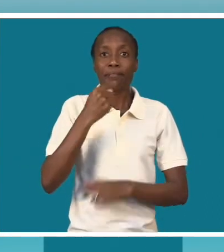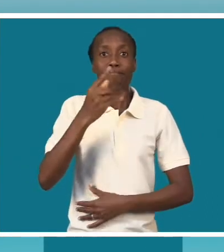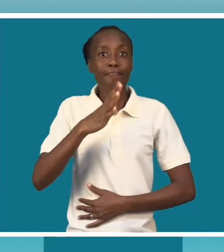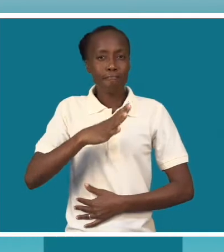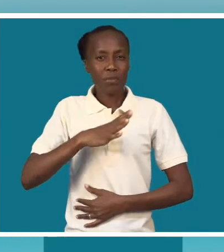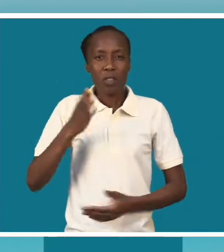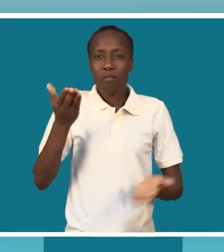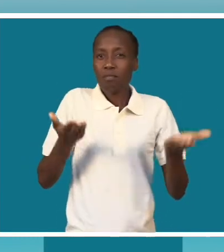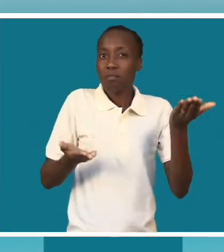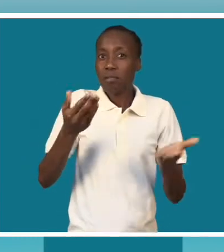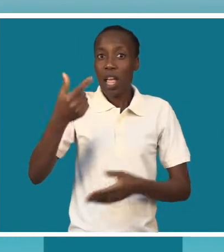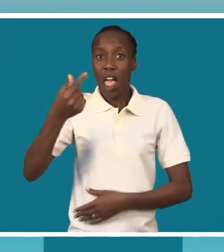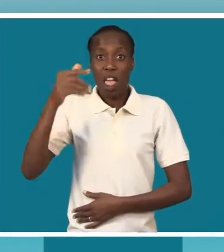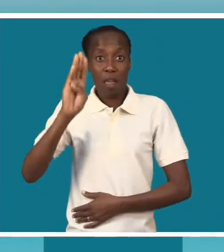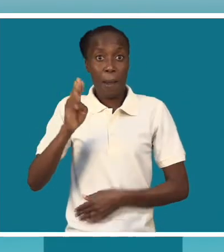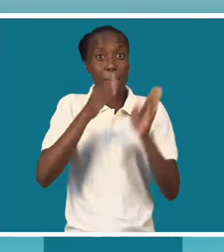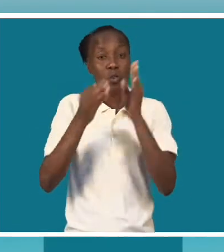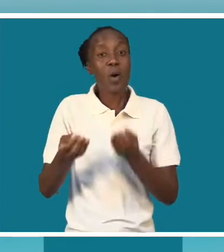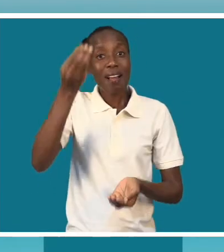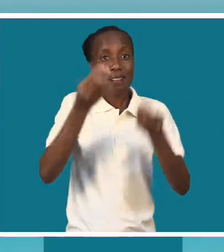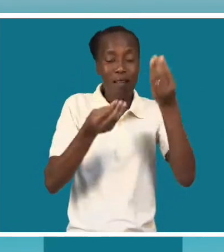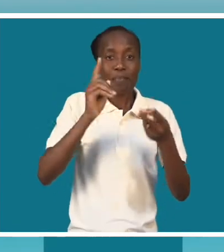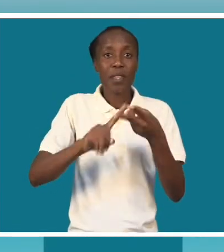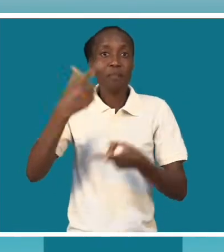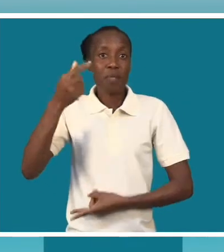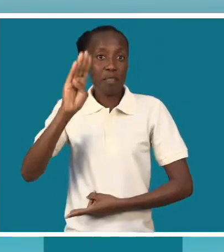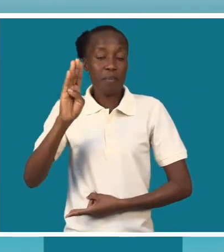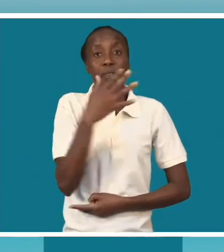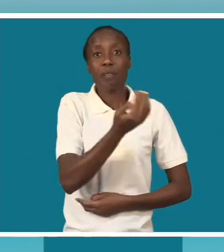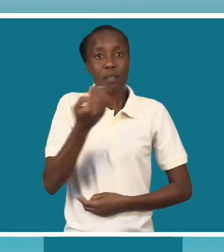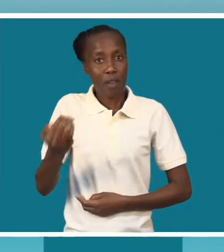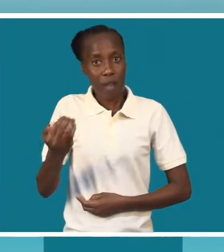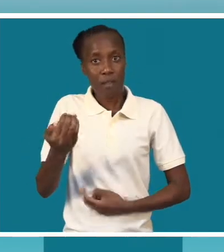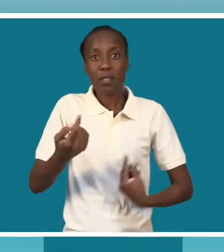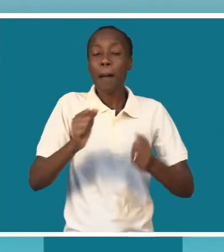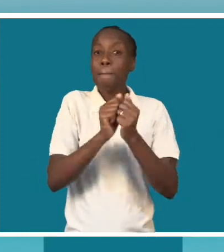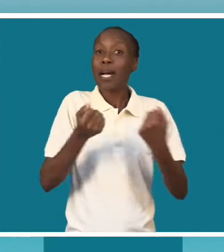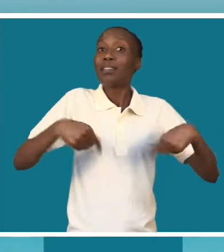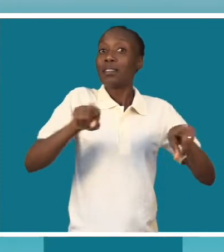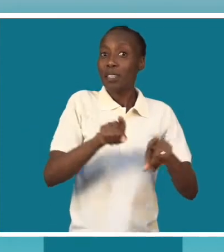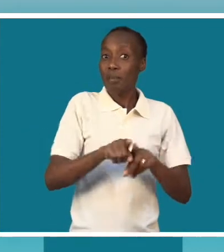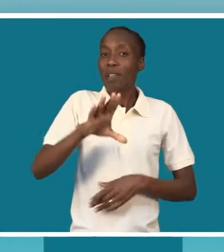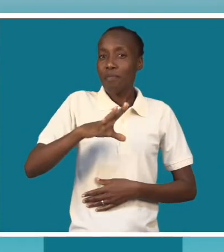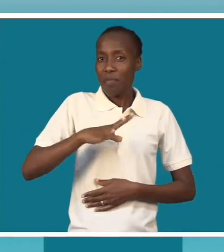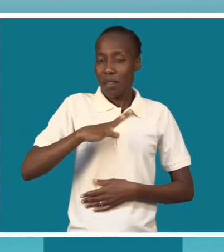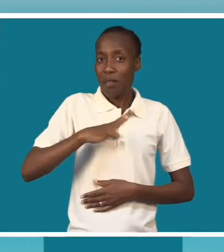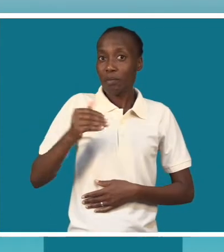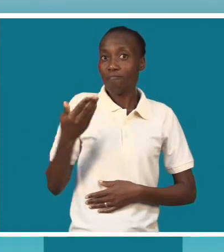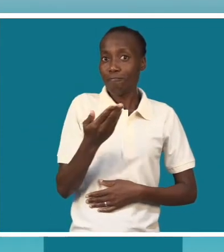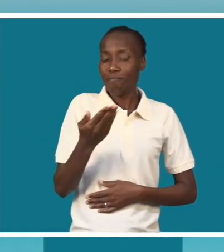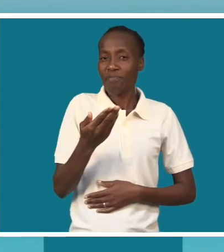em relação à tuberculose nos adultos e também à tuberculose infantil. Mas também estamos a conseguir